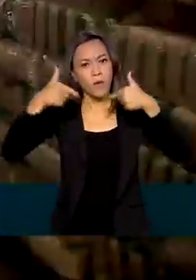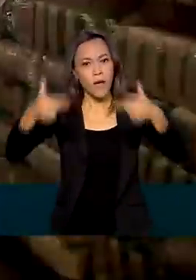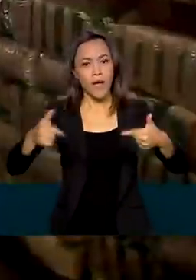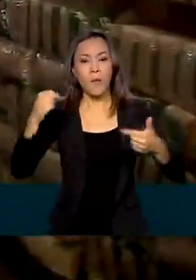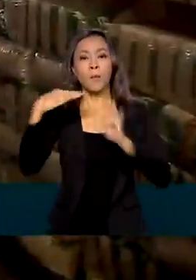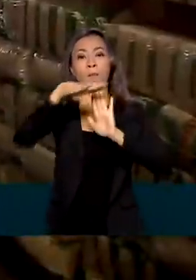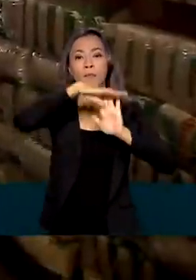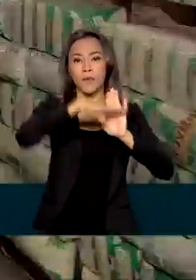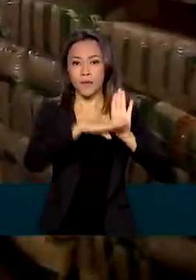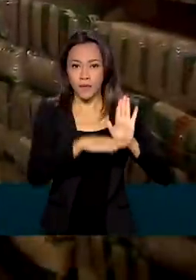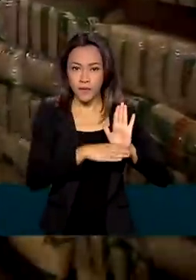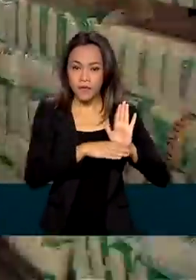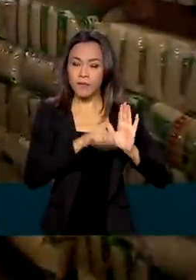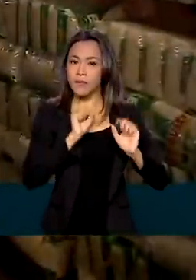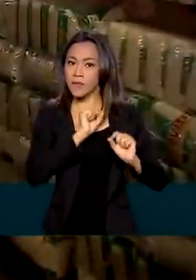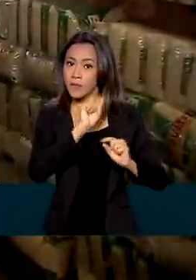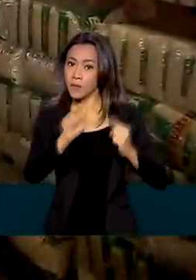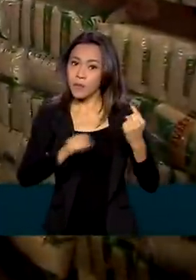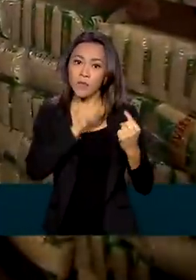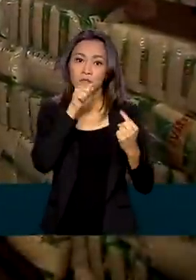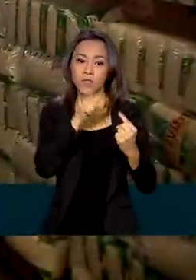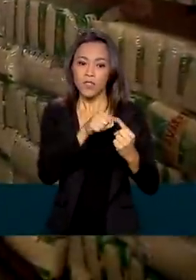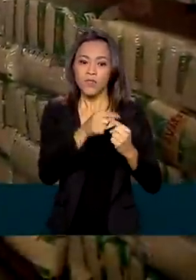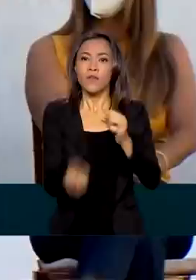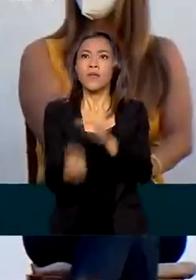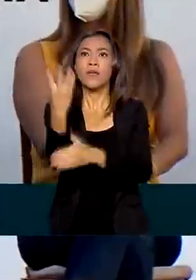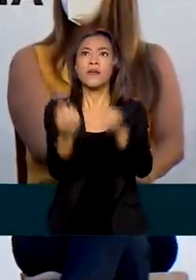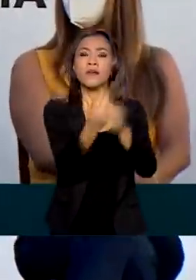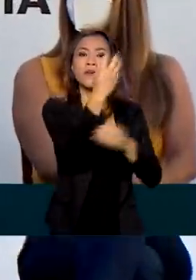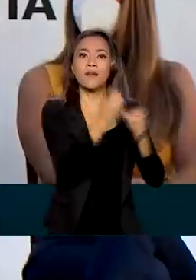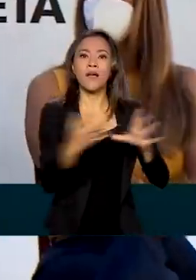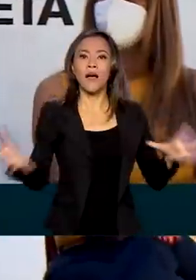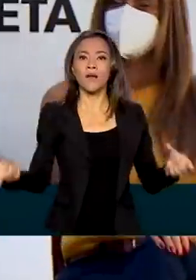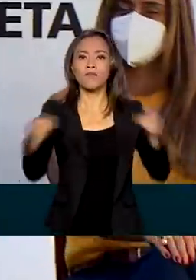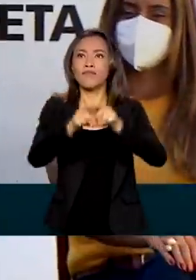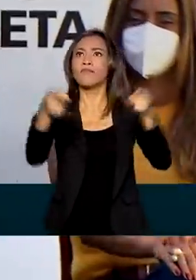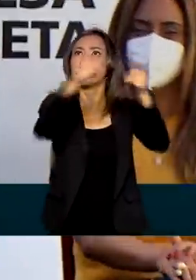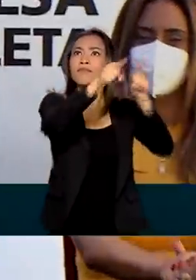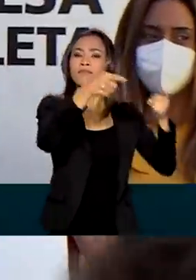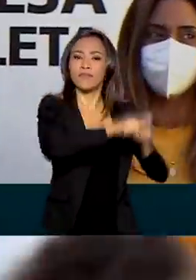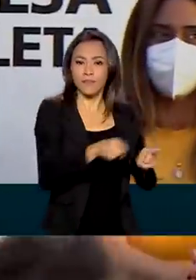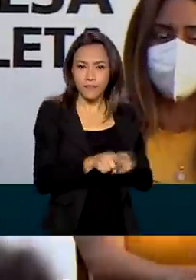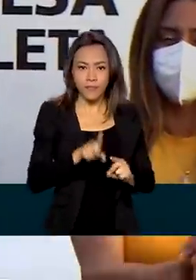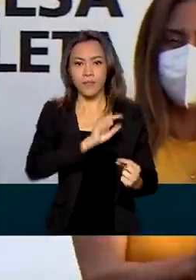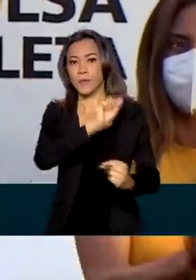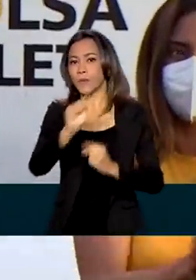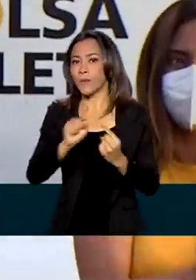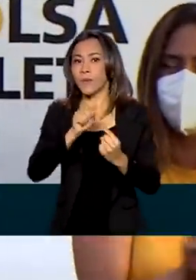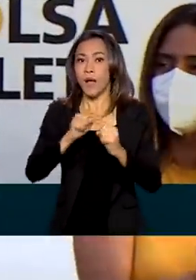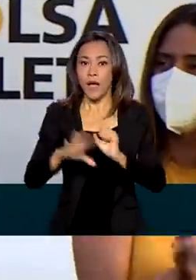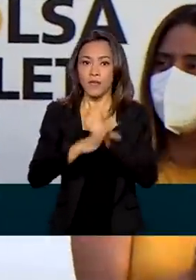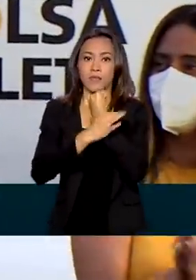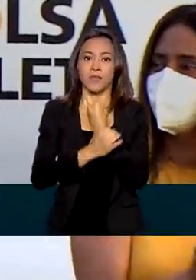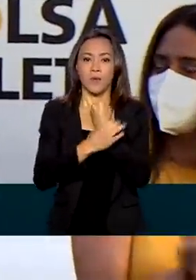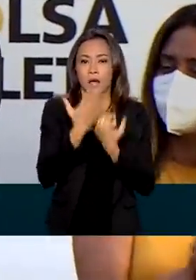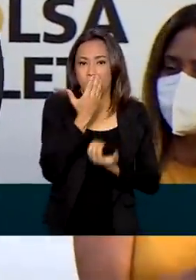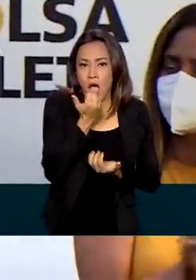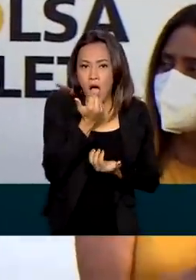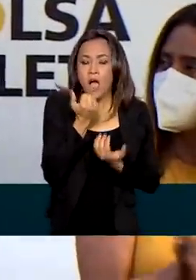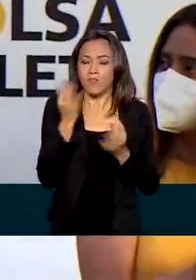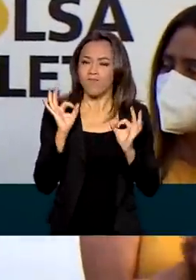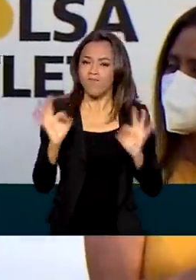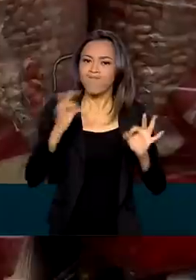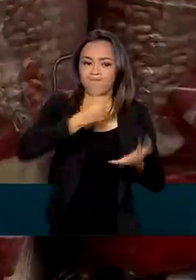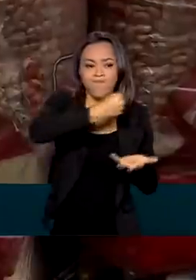programa que tem como objetivo criar uma rede nacional de solidariedade para garantir segurança alimentar às famílias